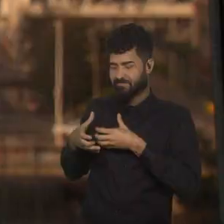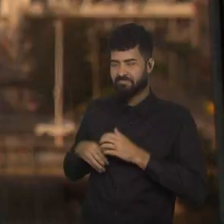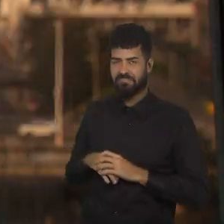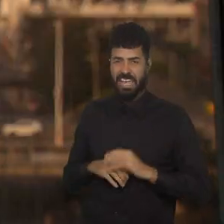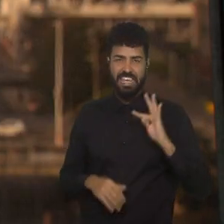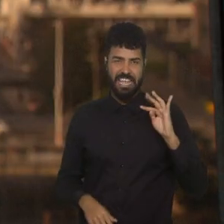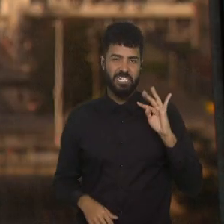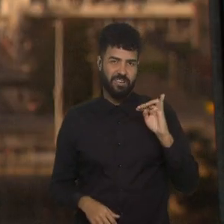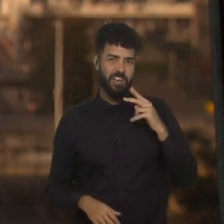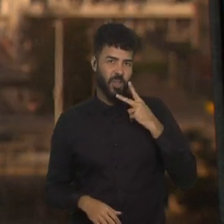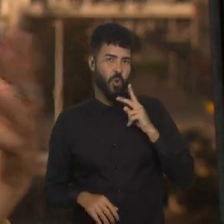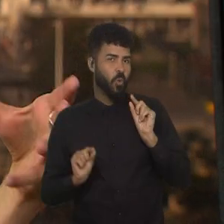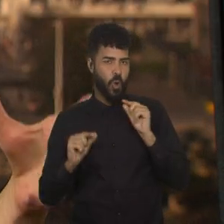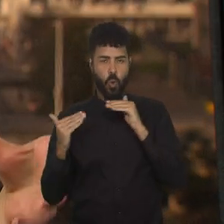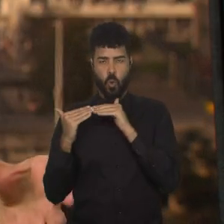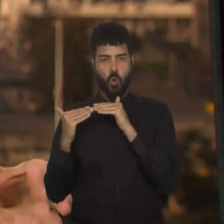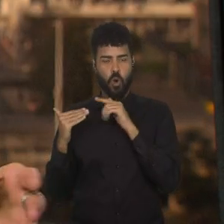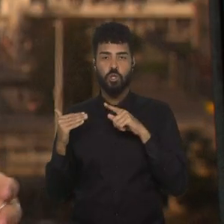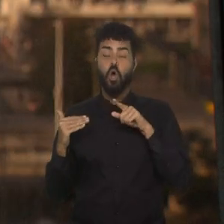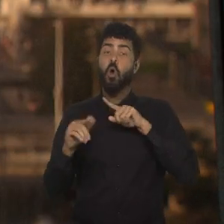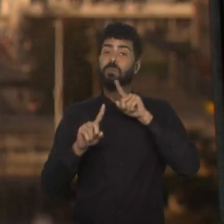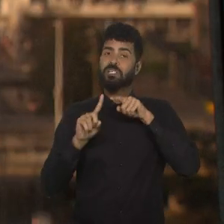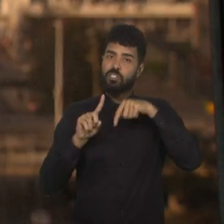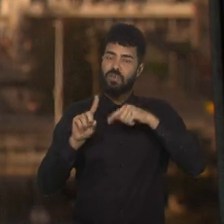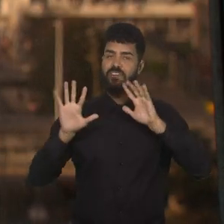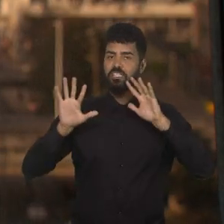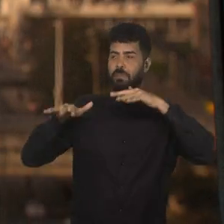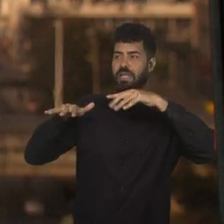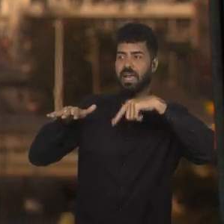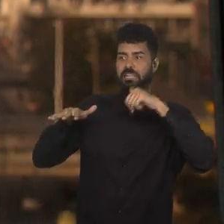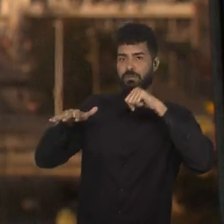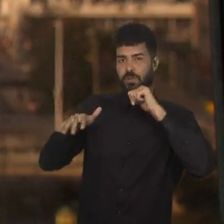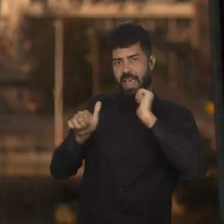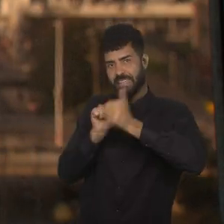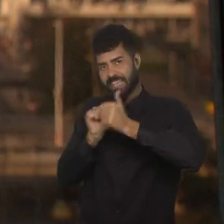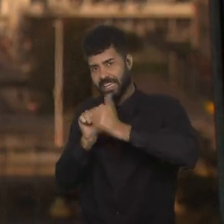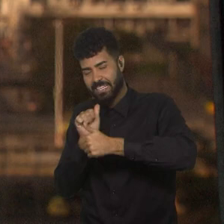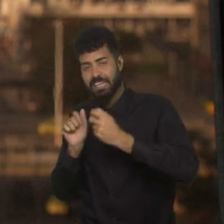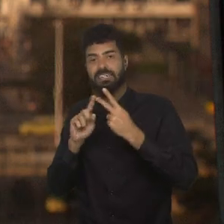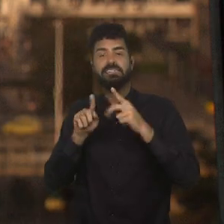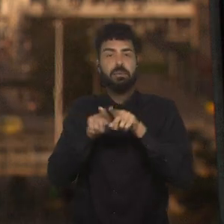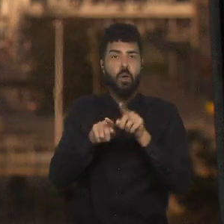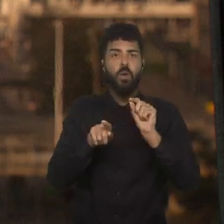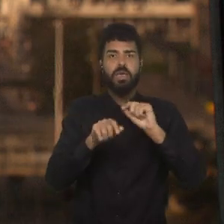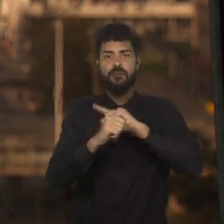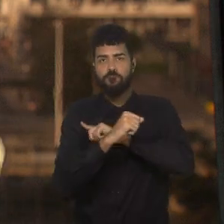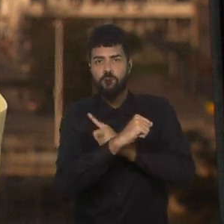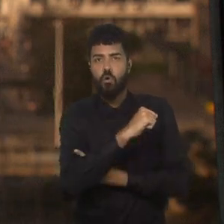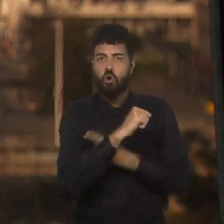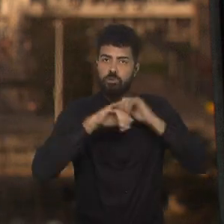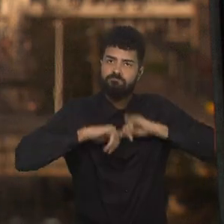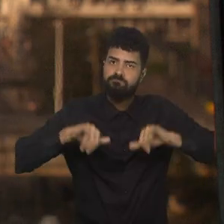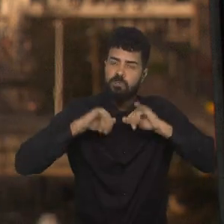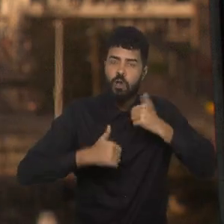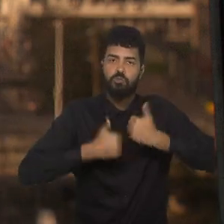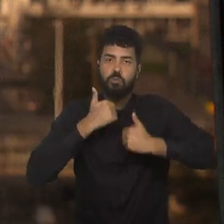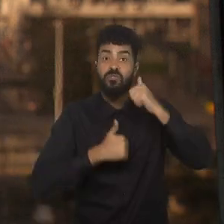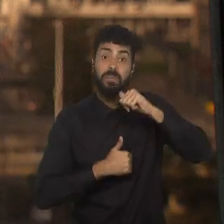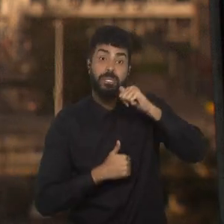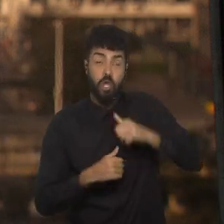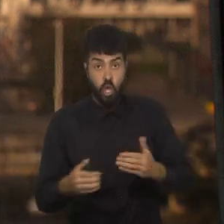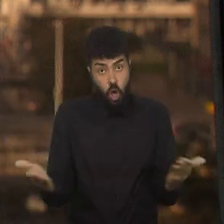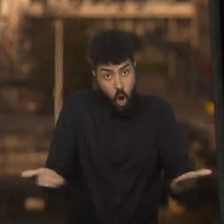falou, acho que a ideia aqui é dar visibilidade às atletas mulheres, dar visibilidade e reforçar o futebol feminino que hoje é feito,